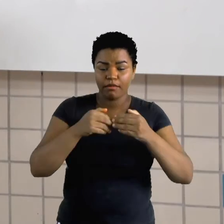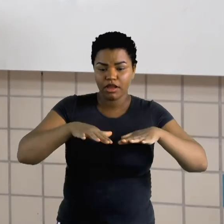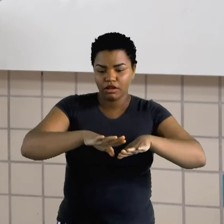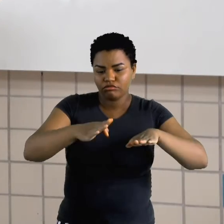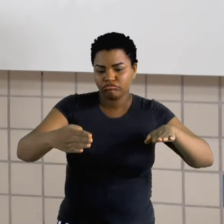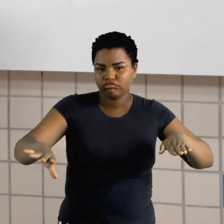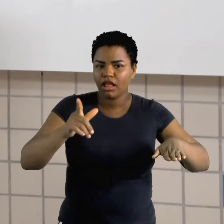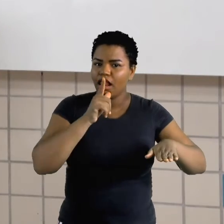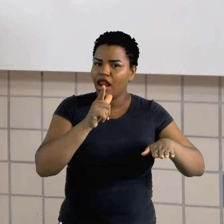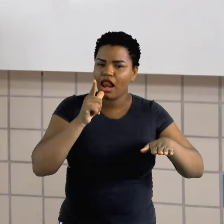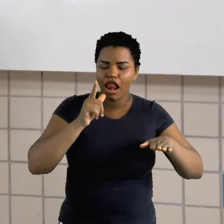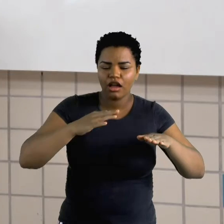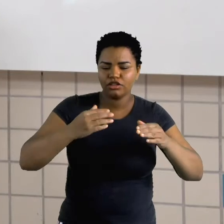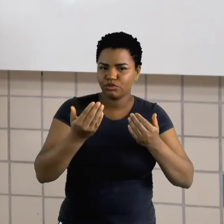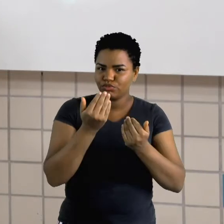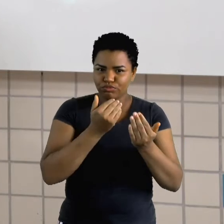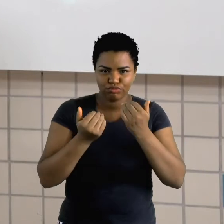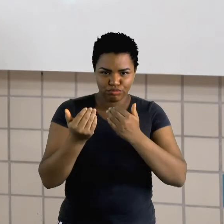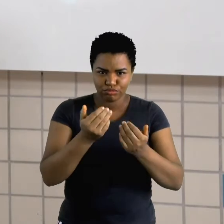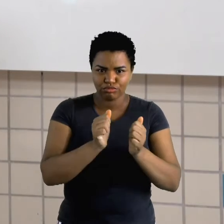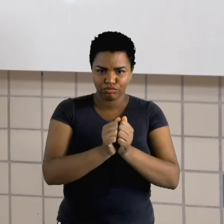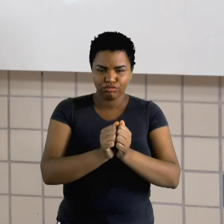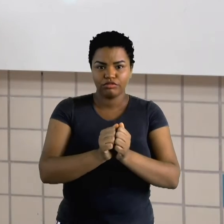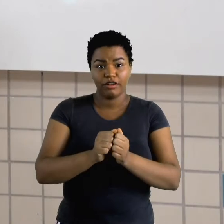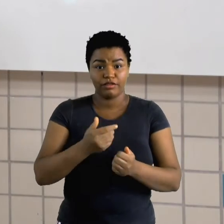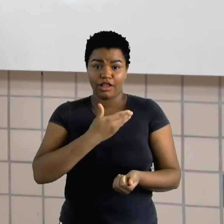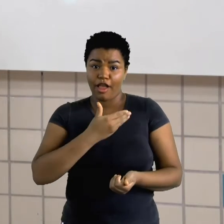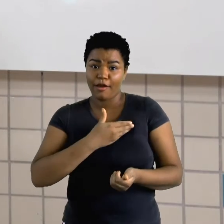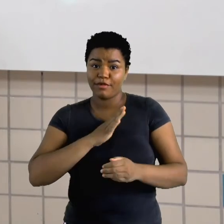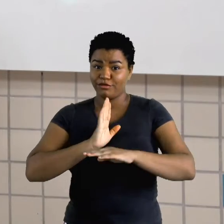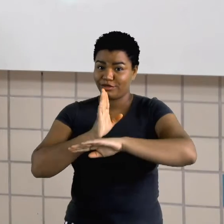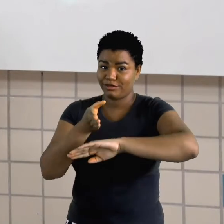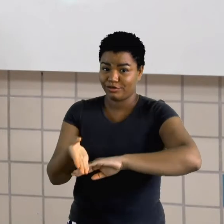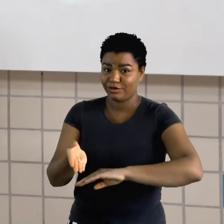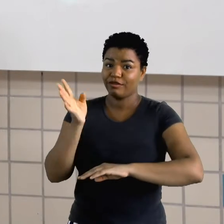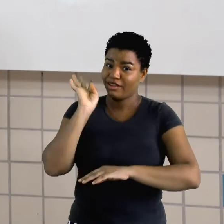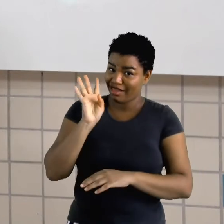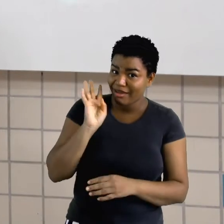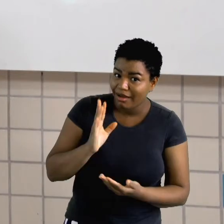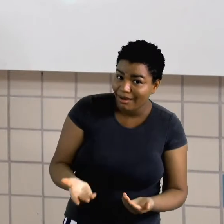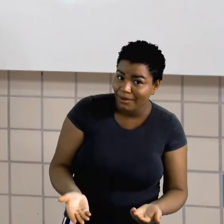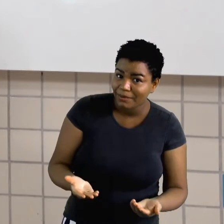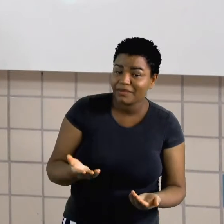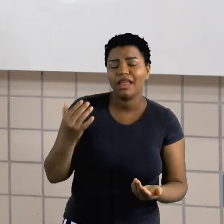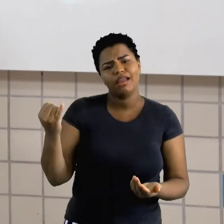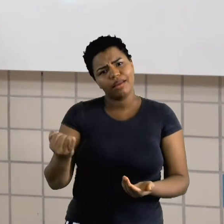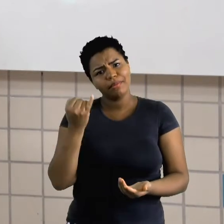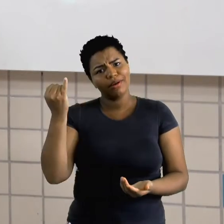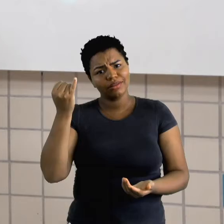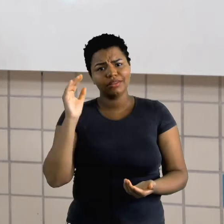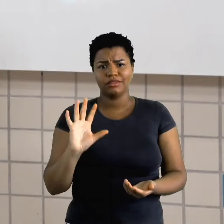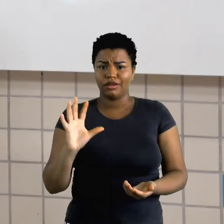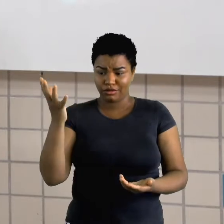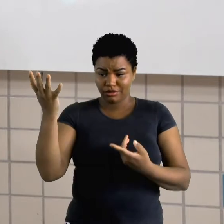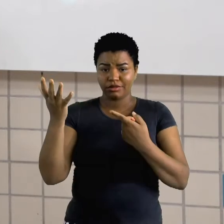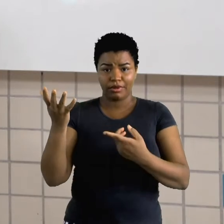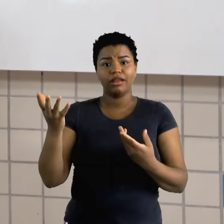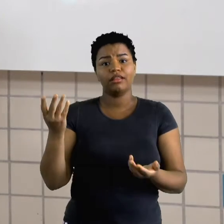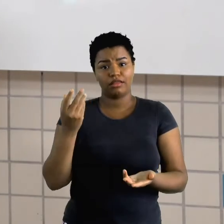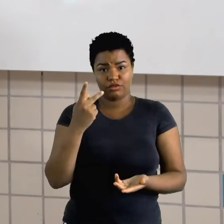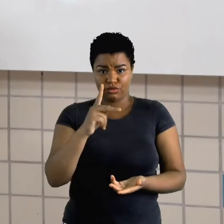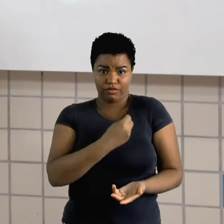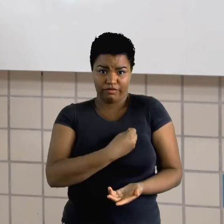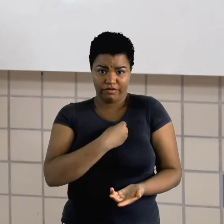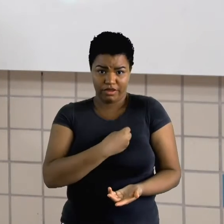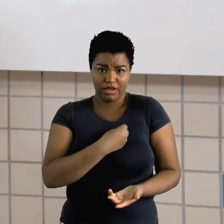você brincou lá na casa do coleguinha? Foi bacana? Isso são os acontecimentos importantes da sua vida. O que você fez? O que